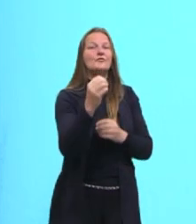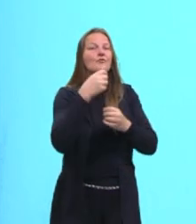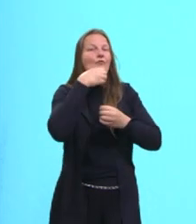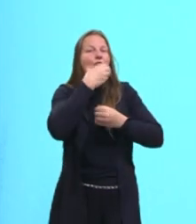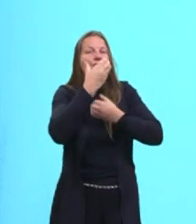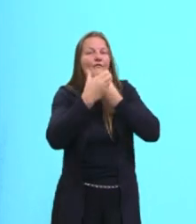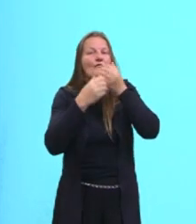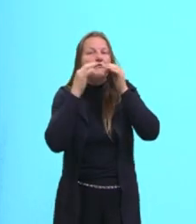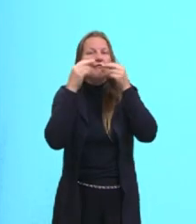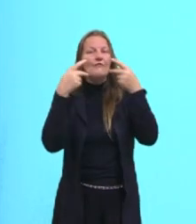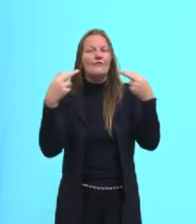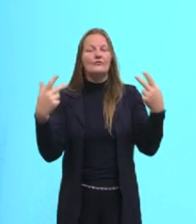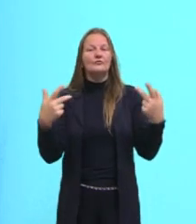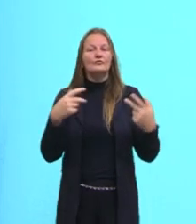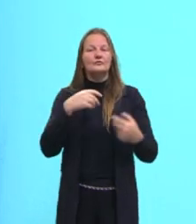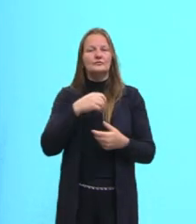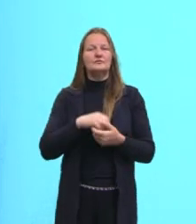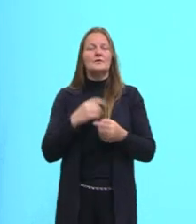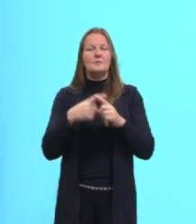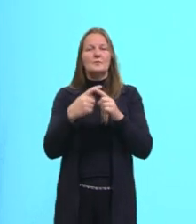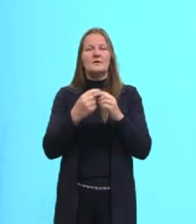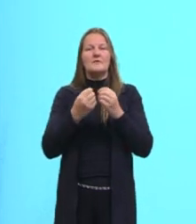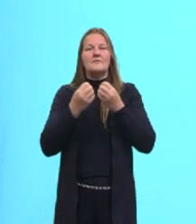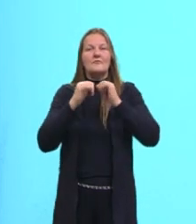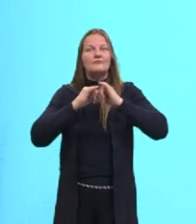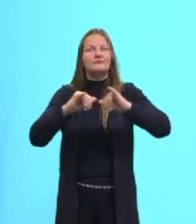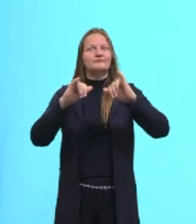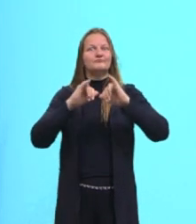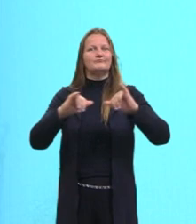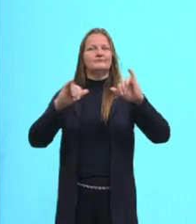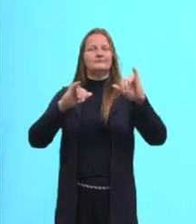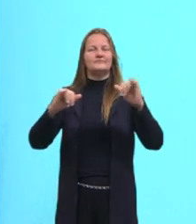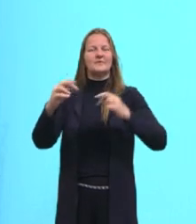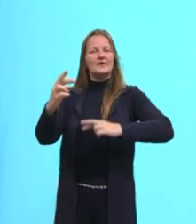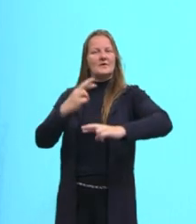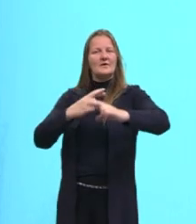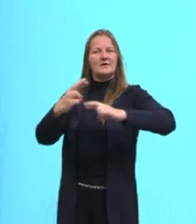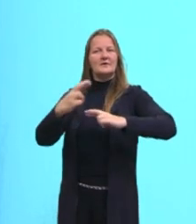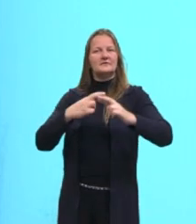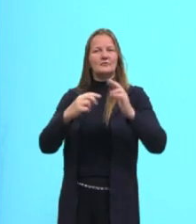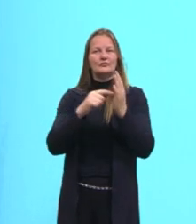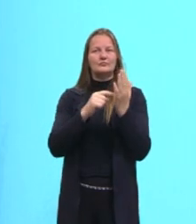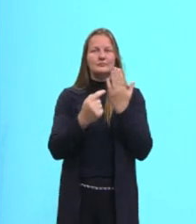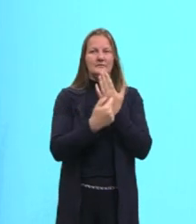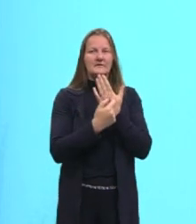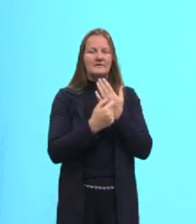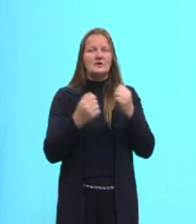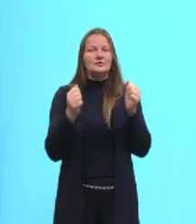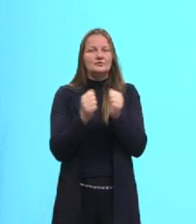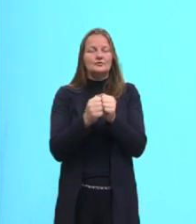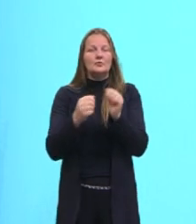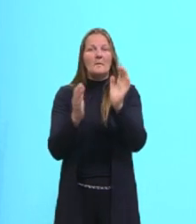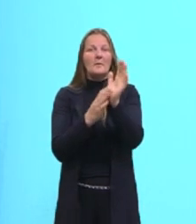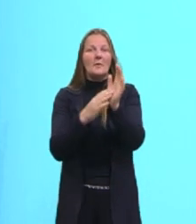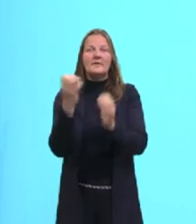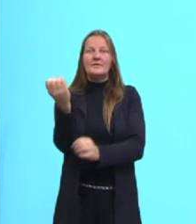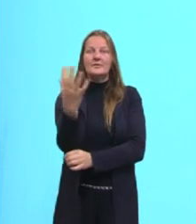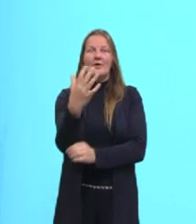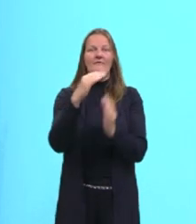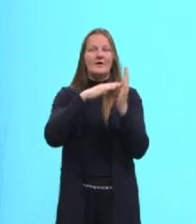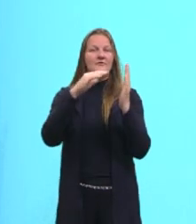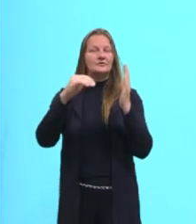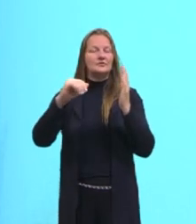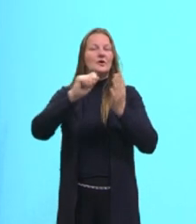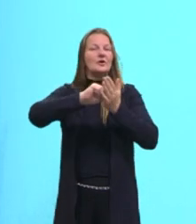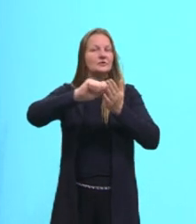para frutificar, e essa relação ele faz direto com a nova proposta estética